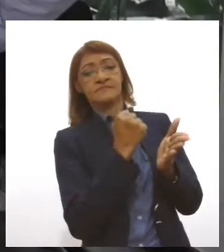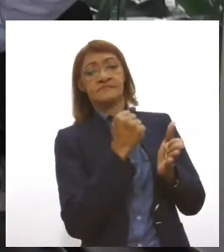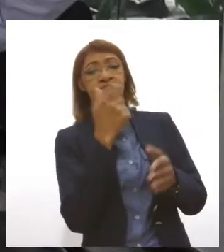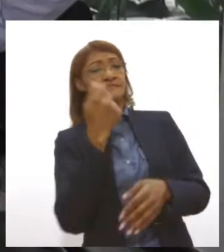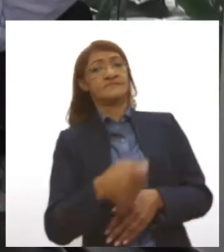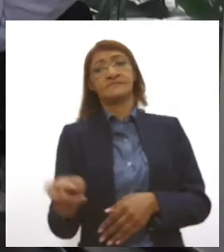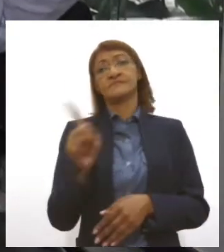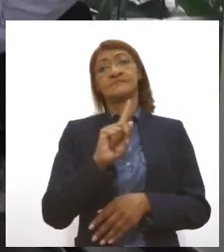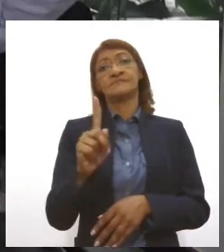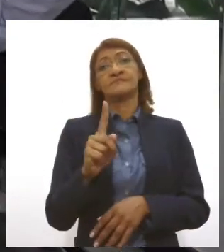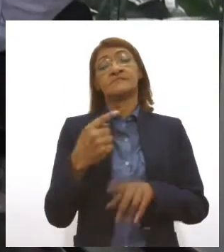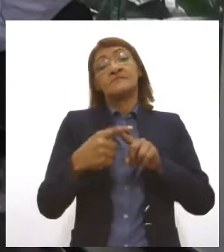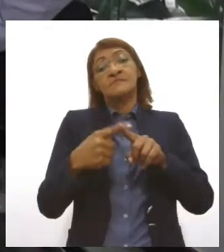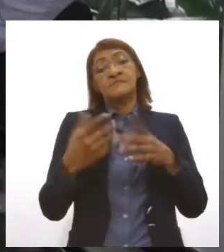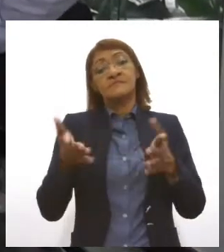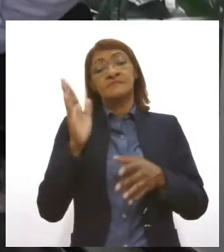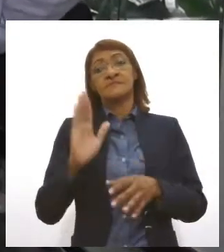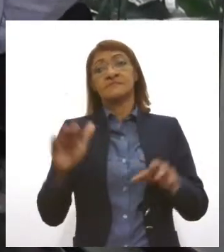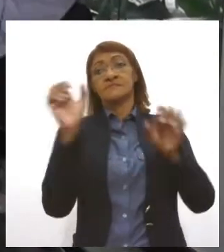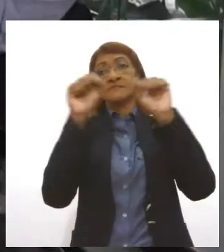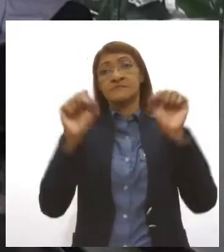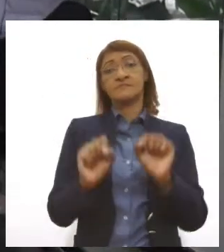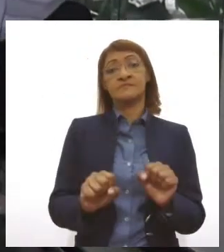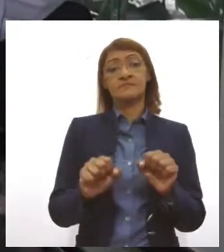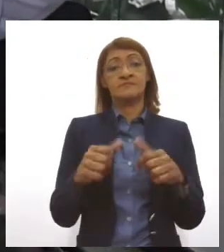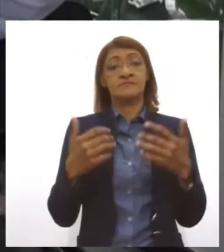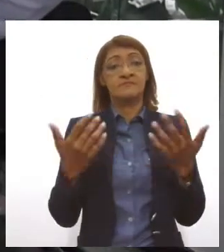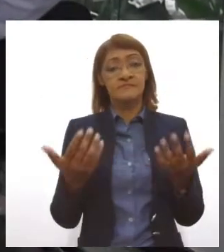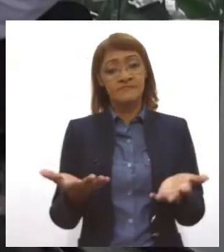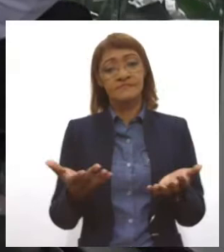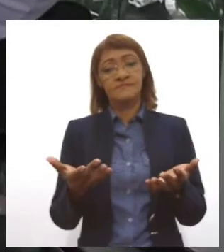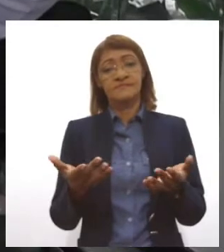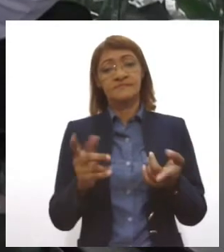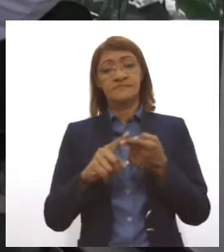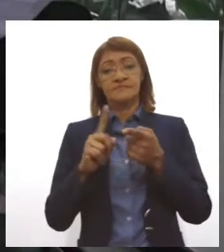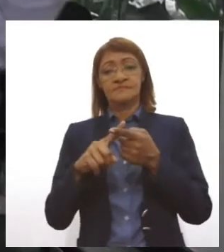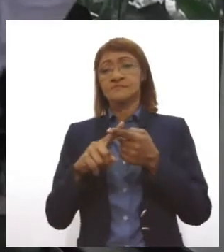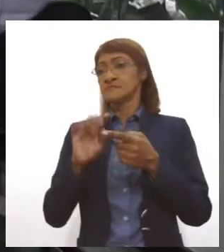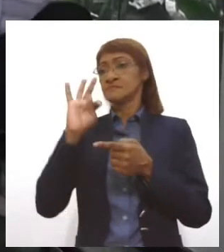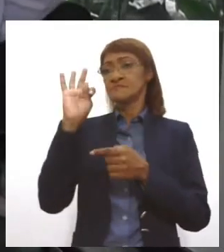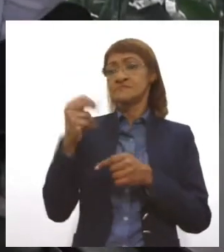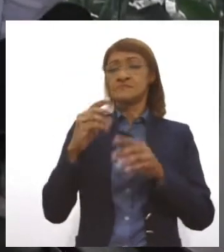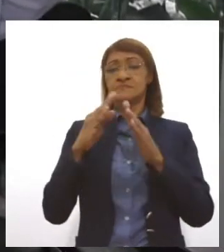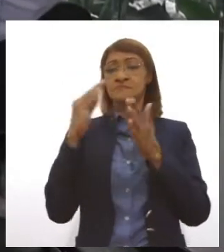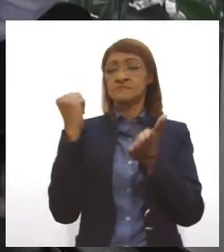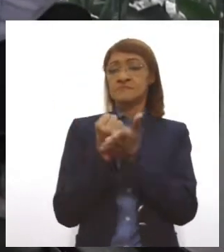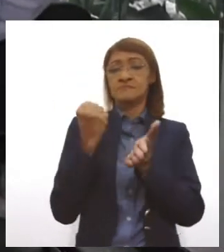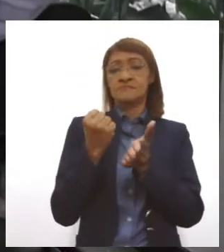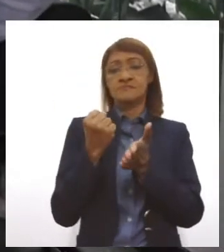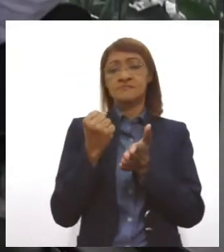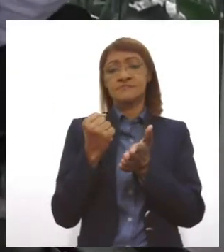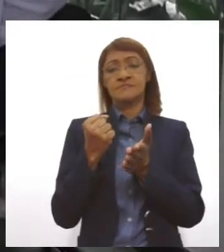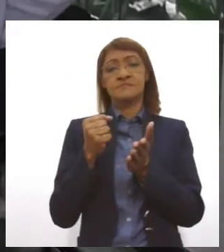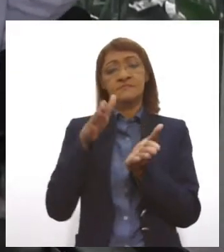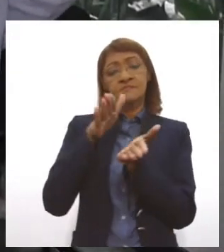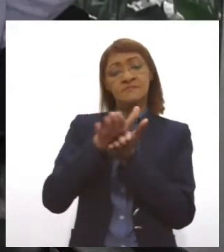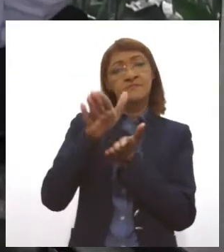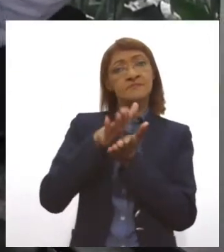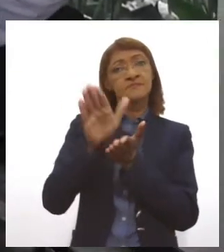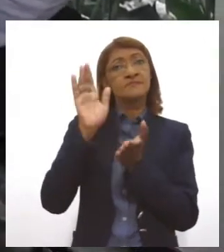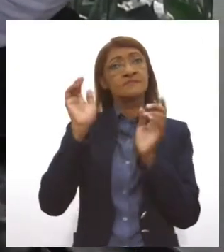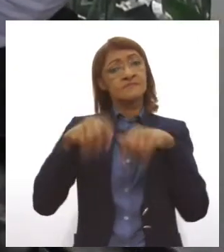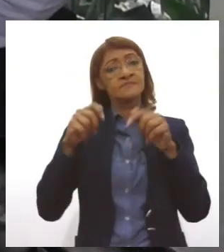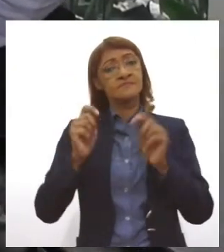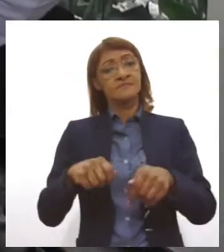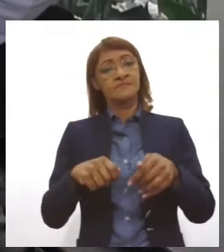disponível, digamos assim, na plataforma nacional e acessível a qualquer cartório poder imprimir aquele documento e certificar